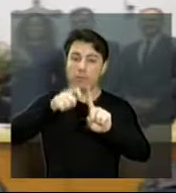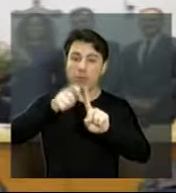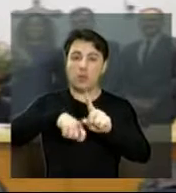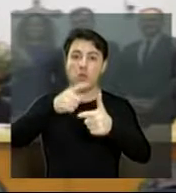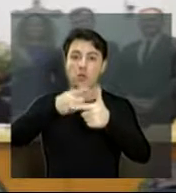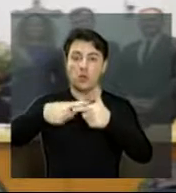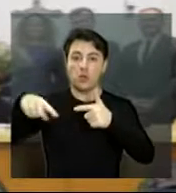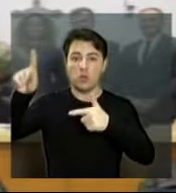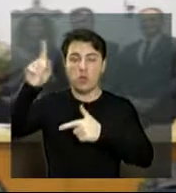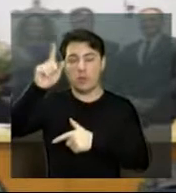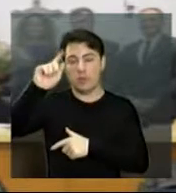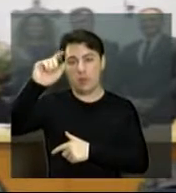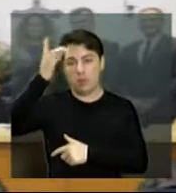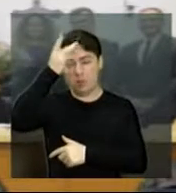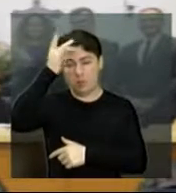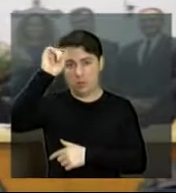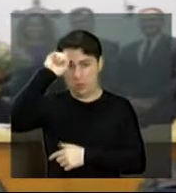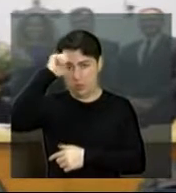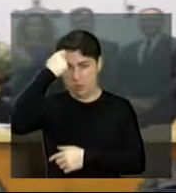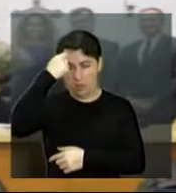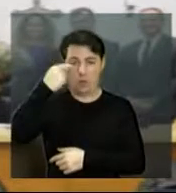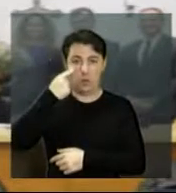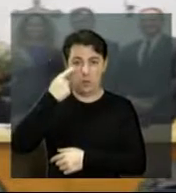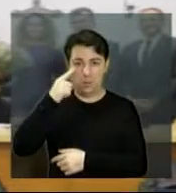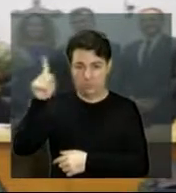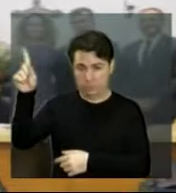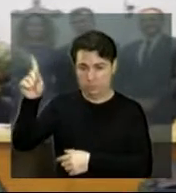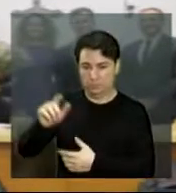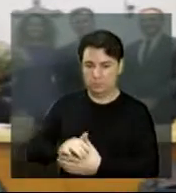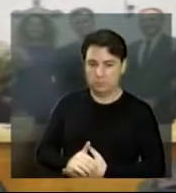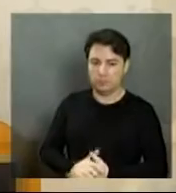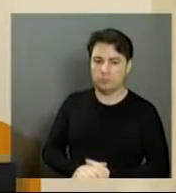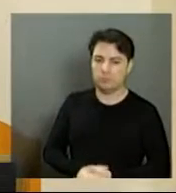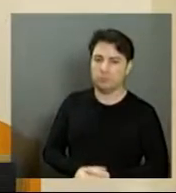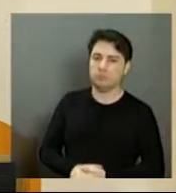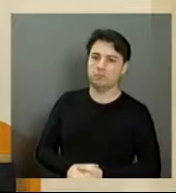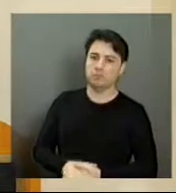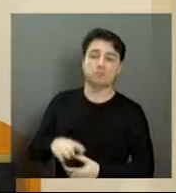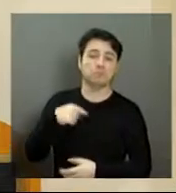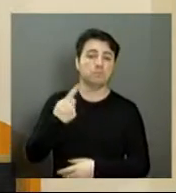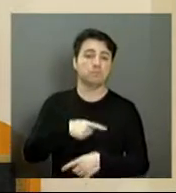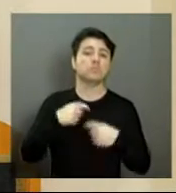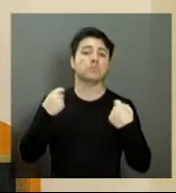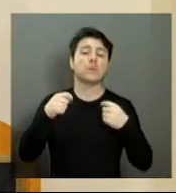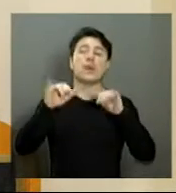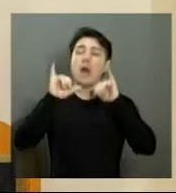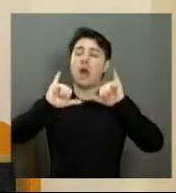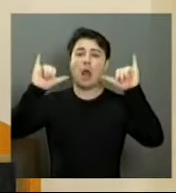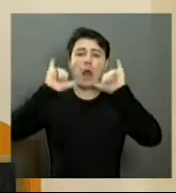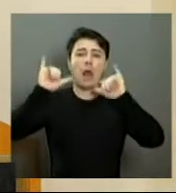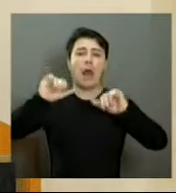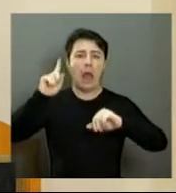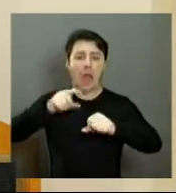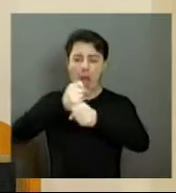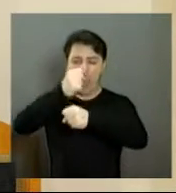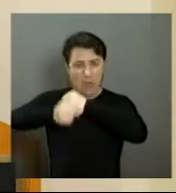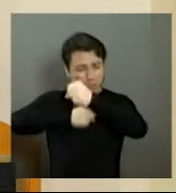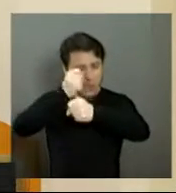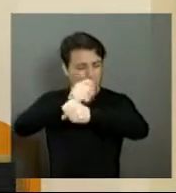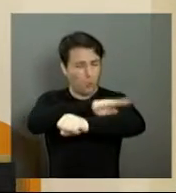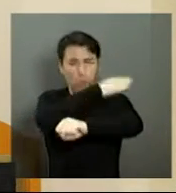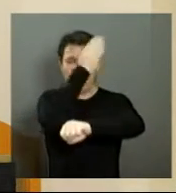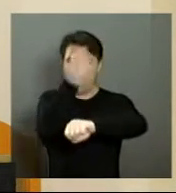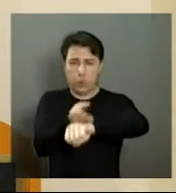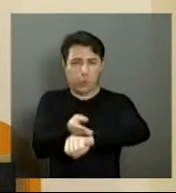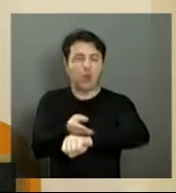atividades com recorte étnico-racial, dizendo que nós temos que desenvolver e discutir a consciência negra durante todo o ano, não apenas